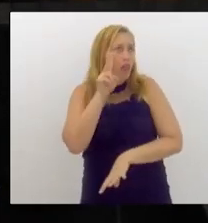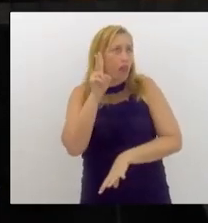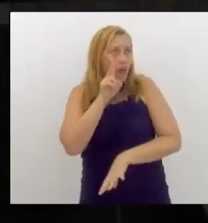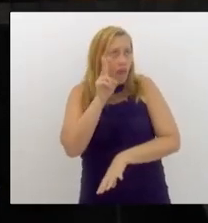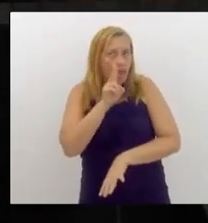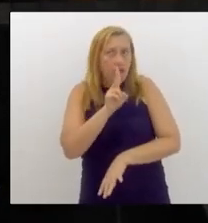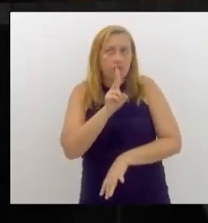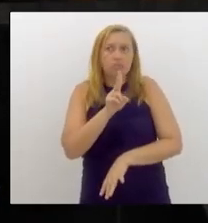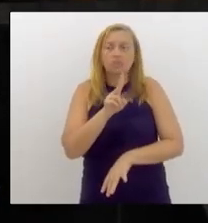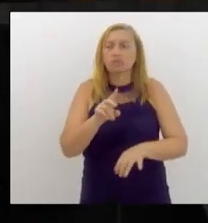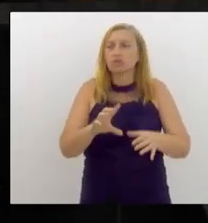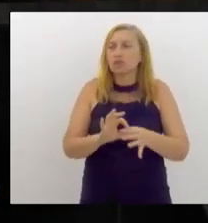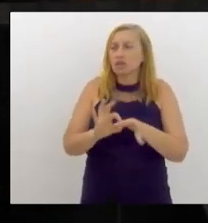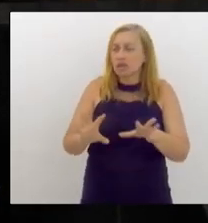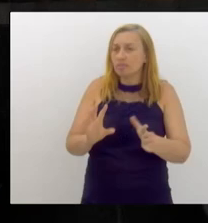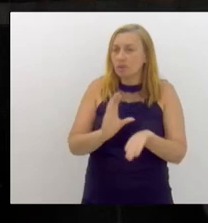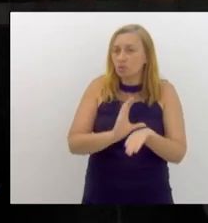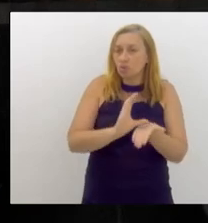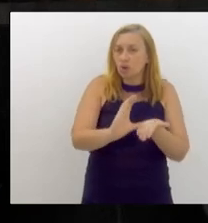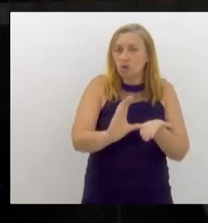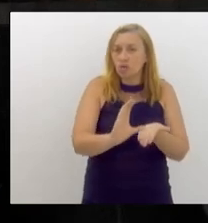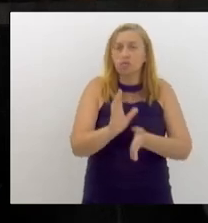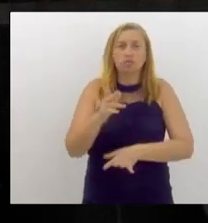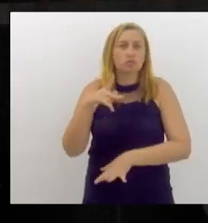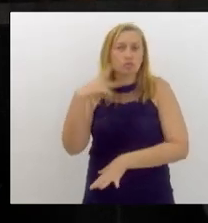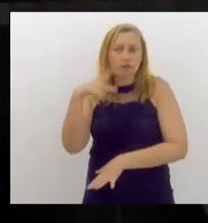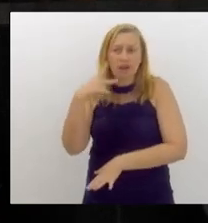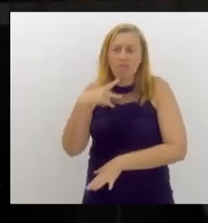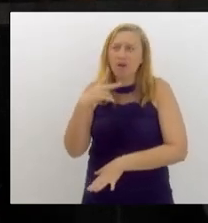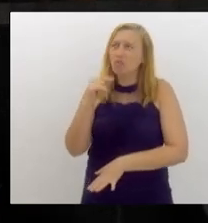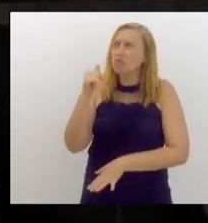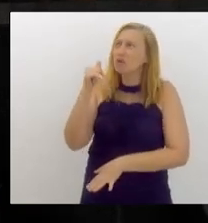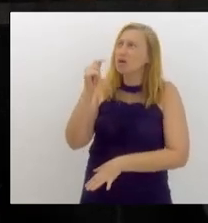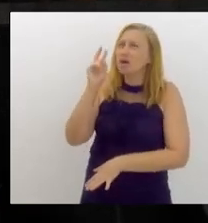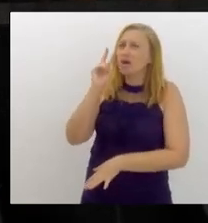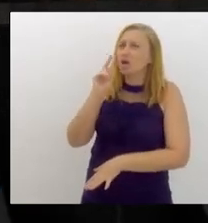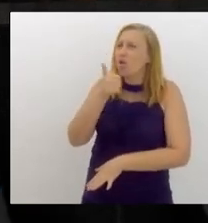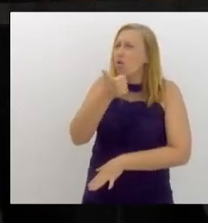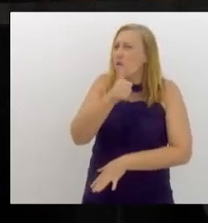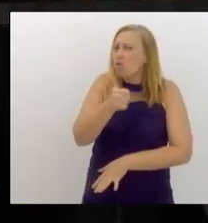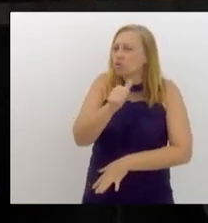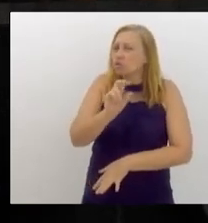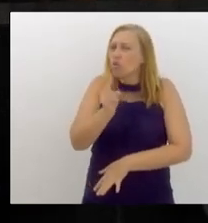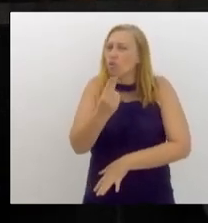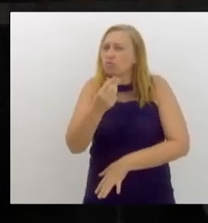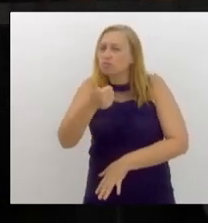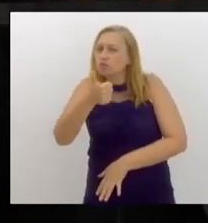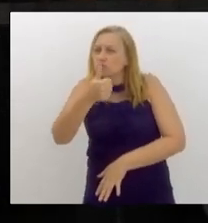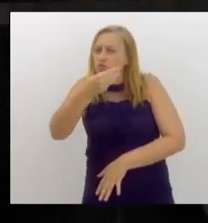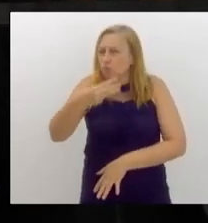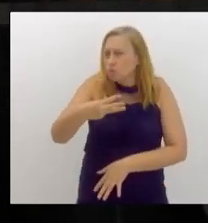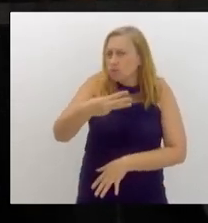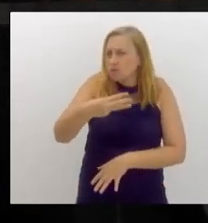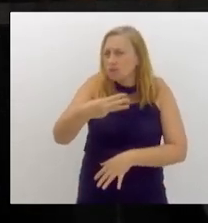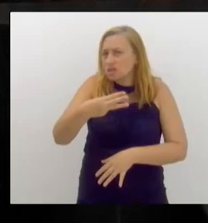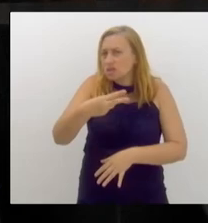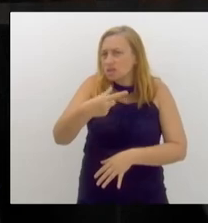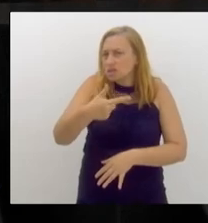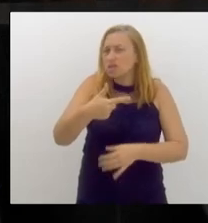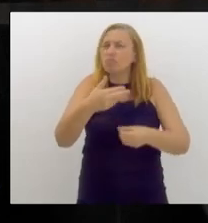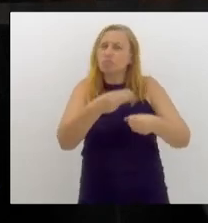liberamos aqui recursos dos parlamentos, salvo eu de memória, para 11 ou 12 municípios do Norte e